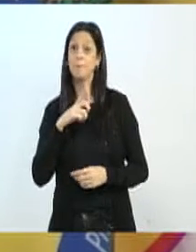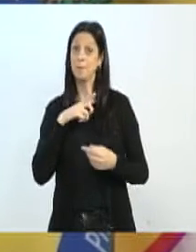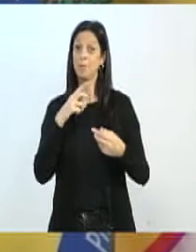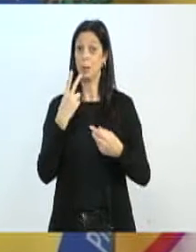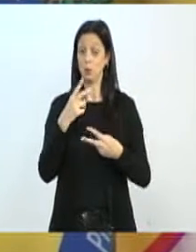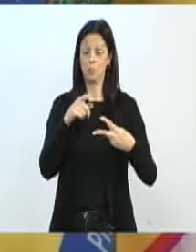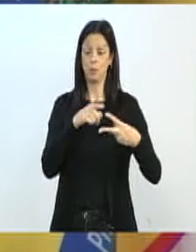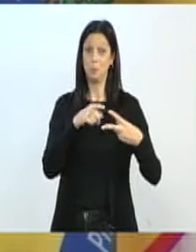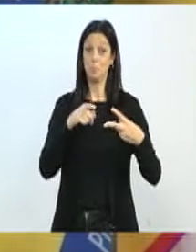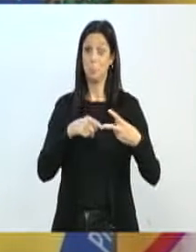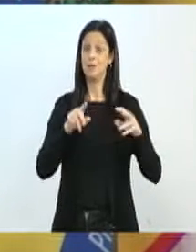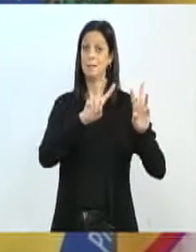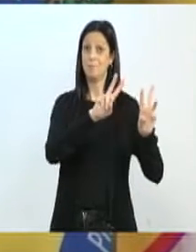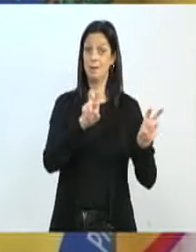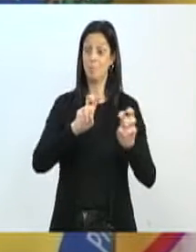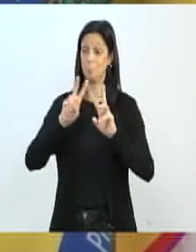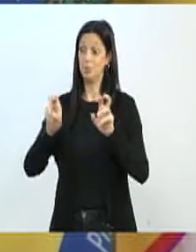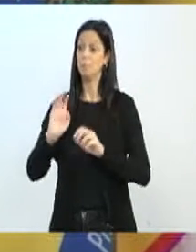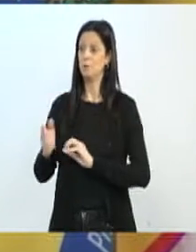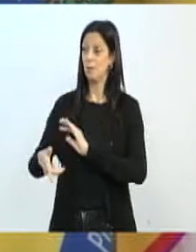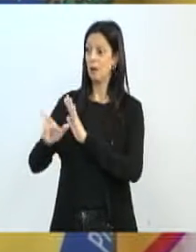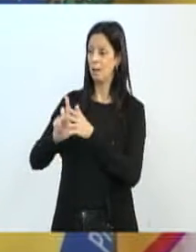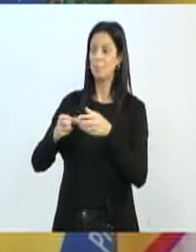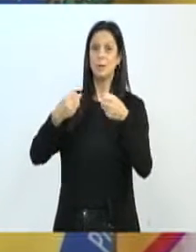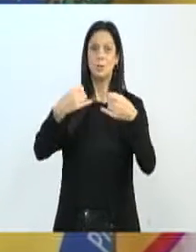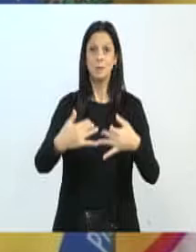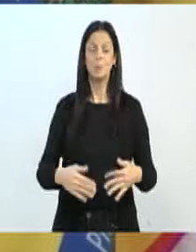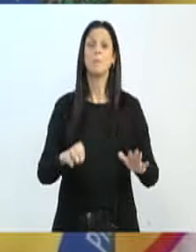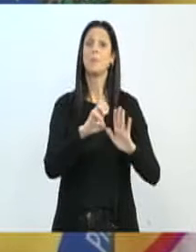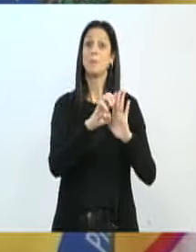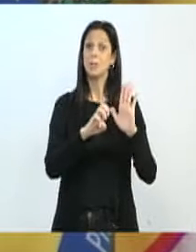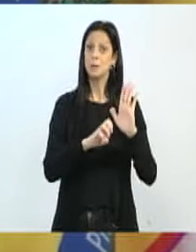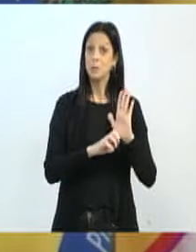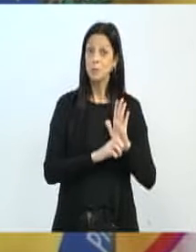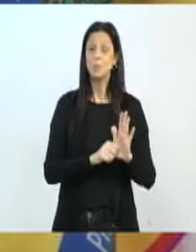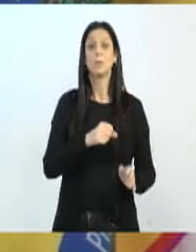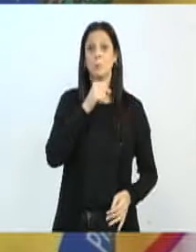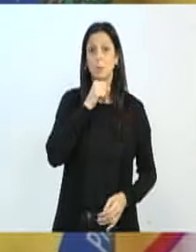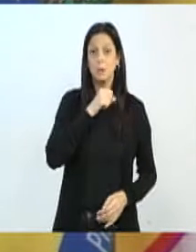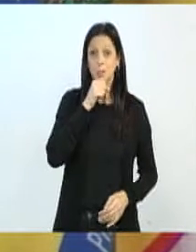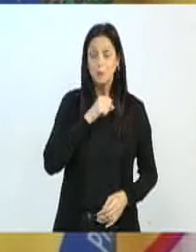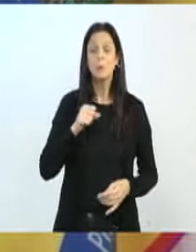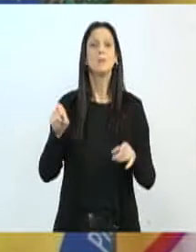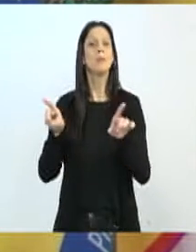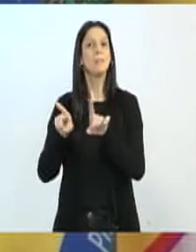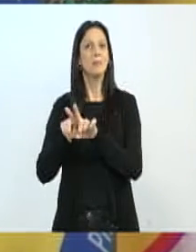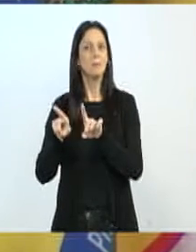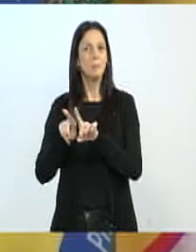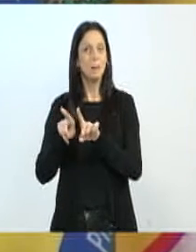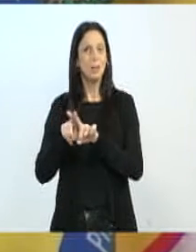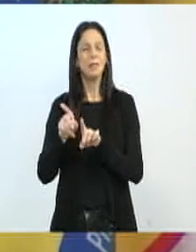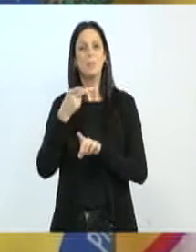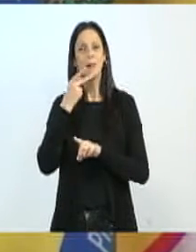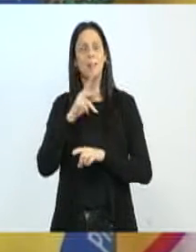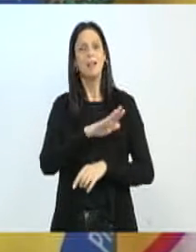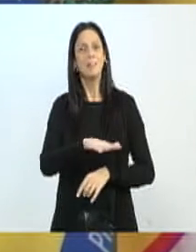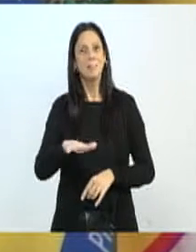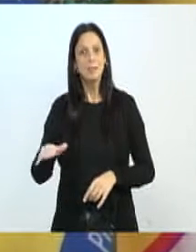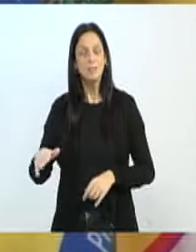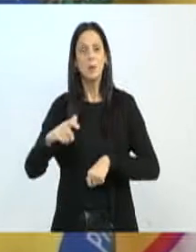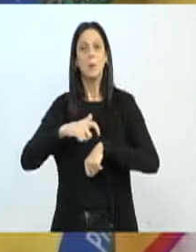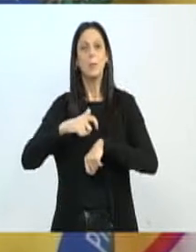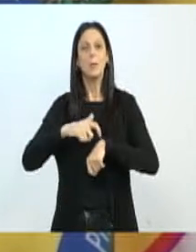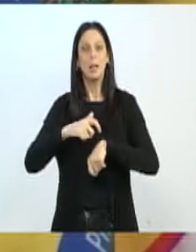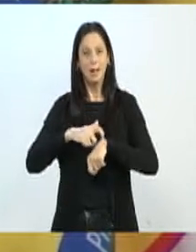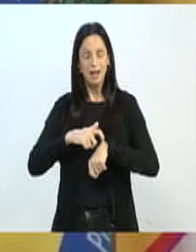colocados hoje aqui importantes. Falando sobre o Estatuto do Idoso e sobre as crianças no contraturno.